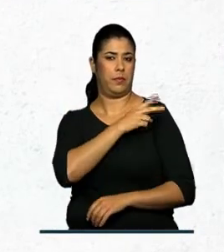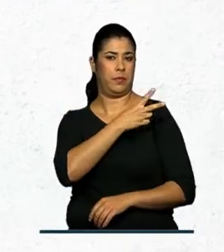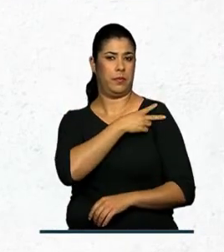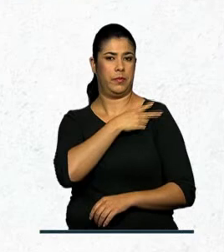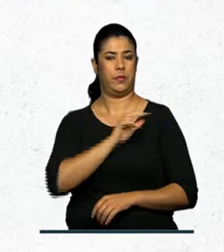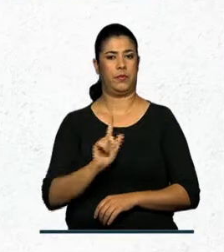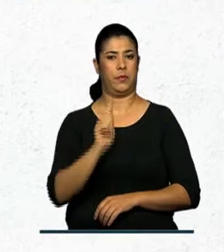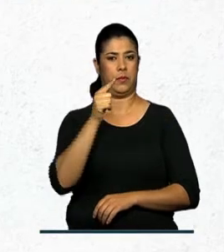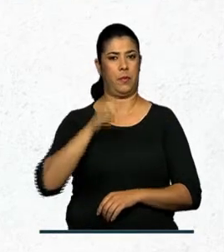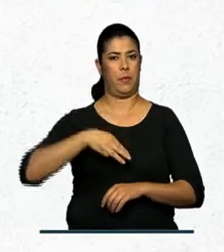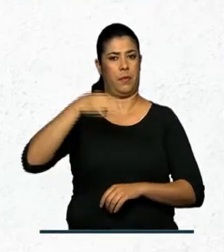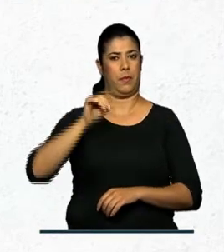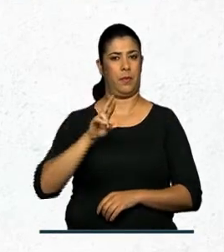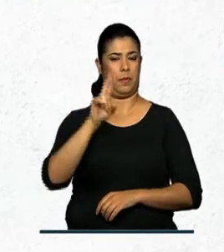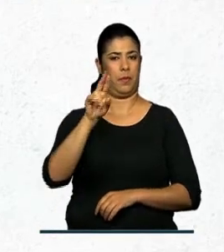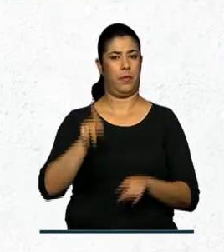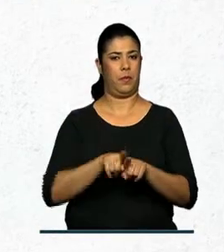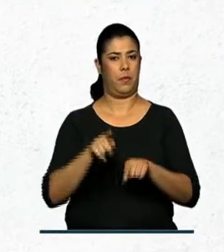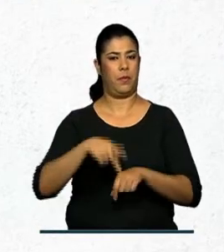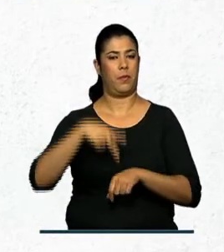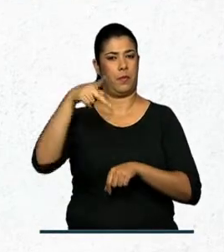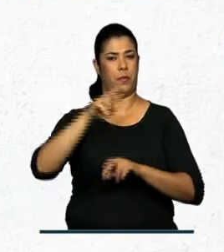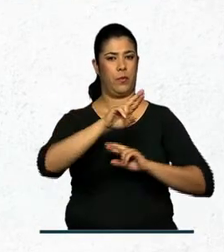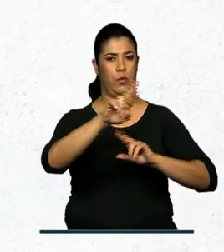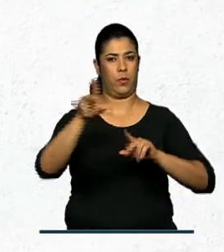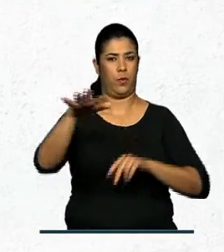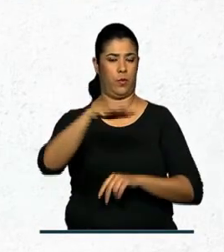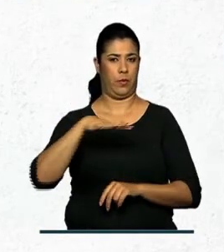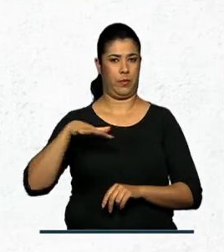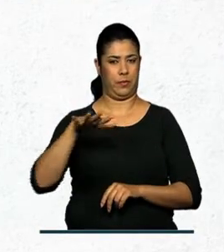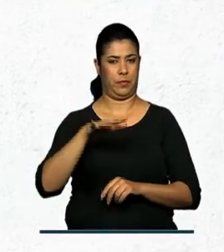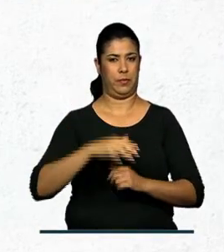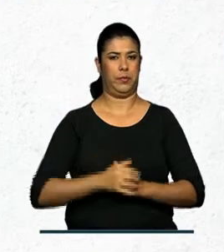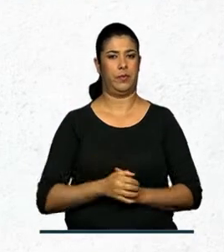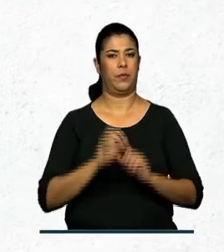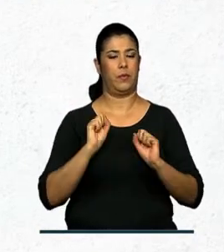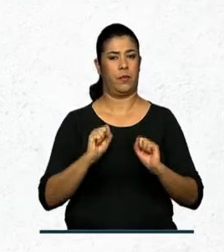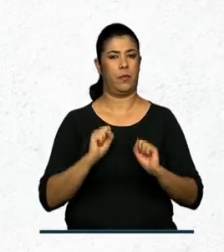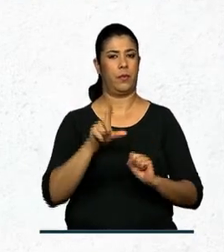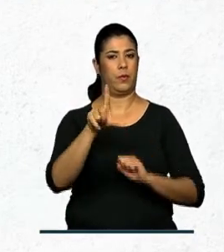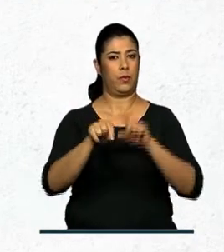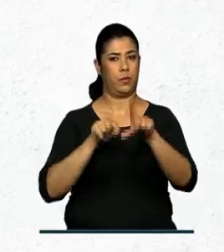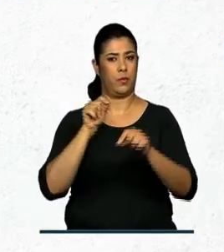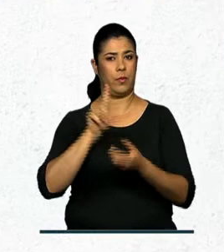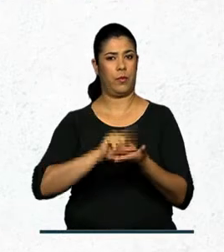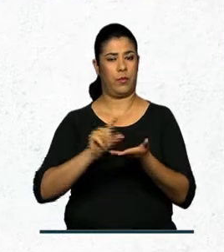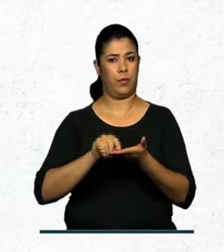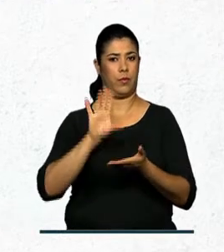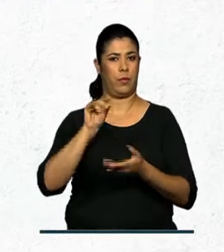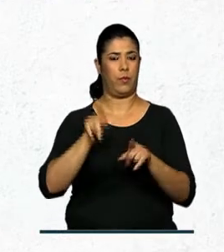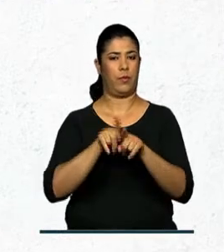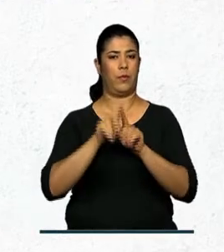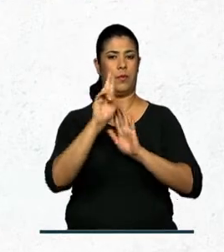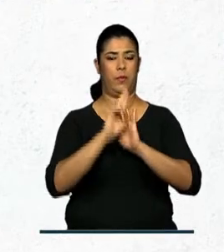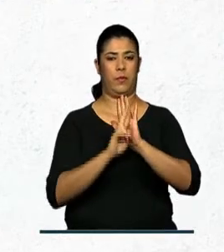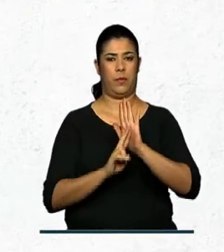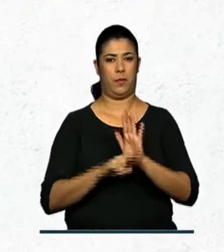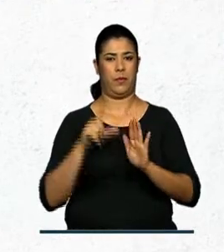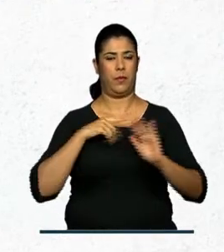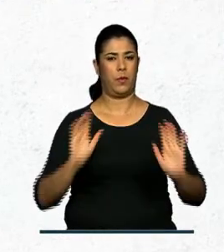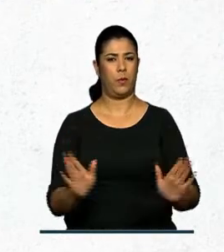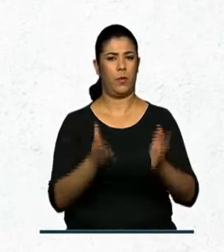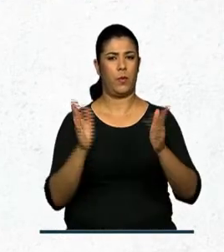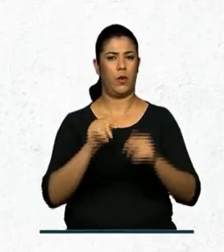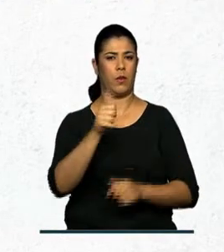graduação, mestrado, doutorado e especialistas na área. Serão premiados artigos científicos e redações que